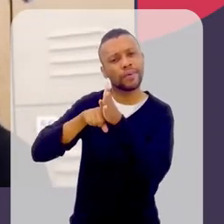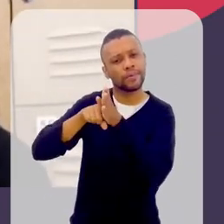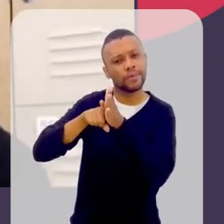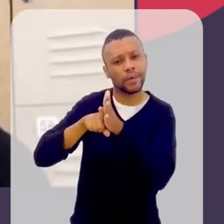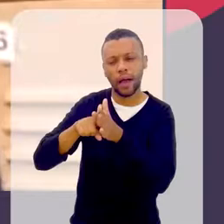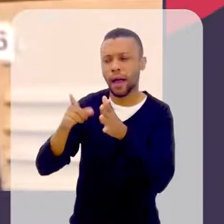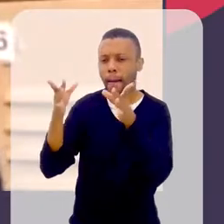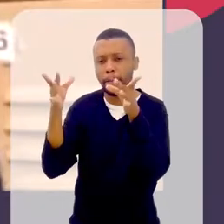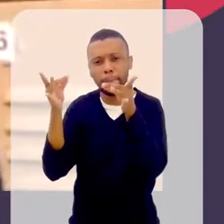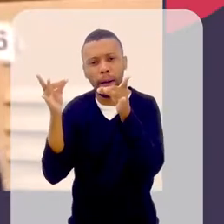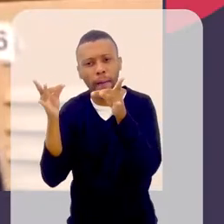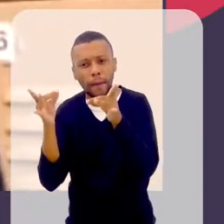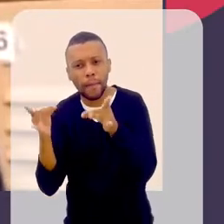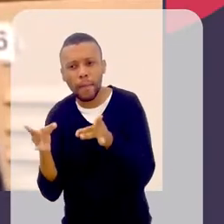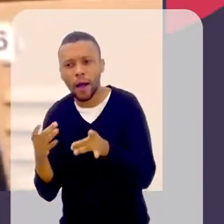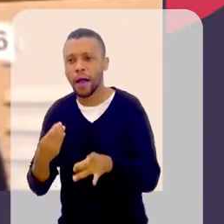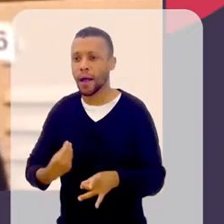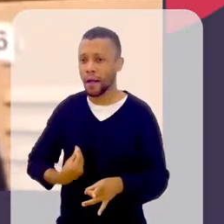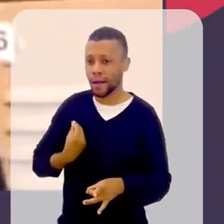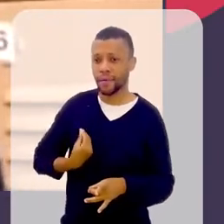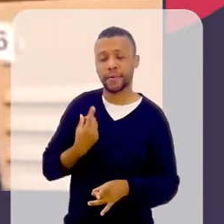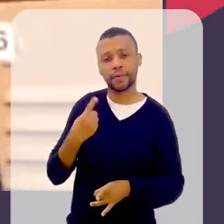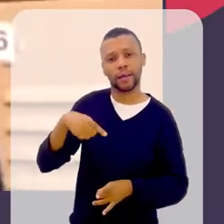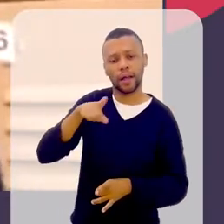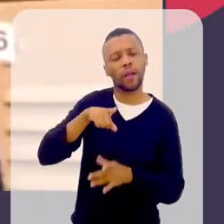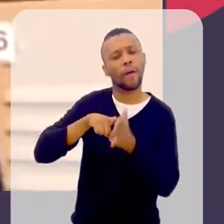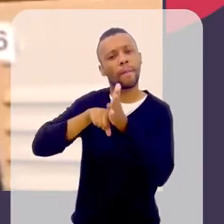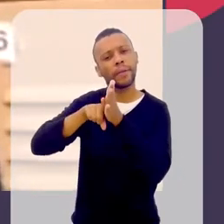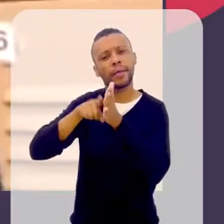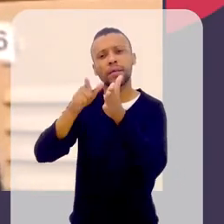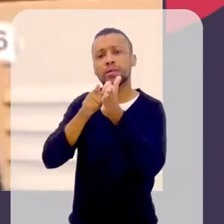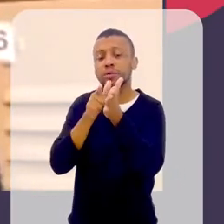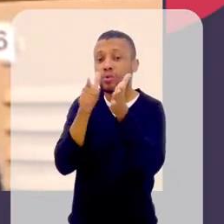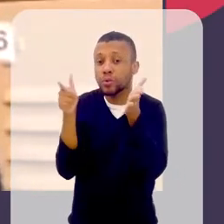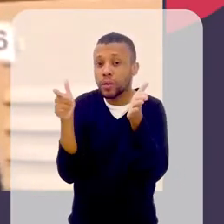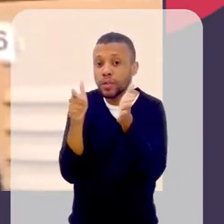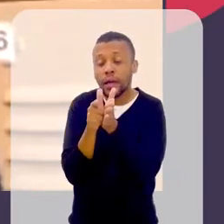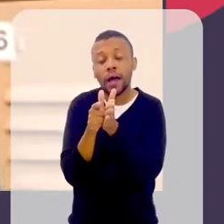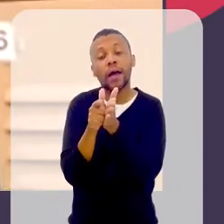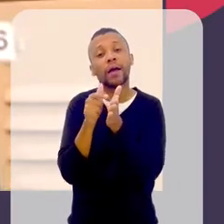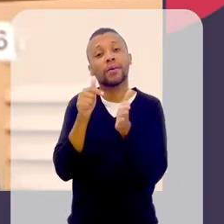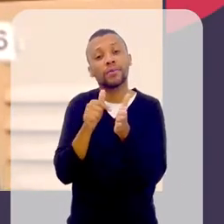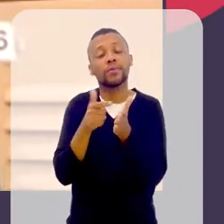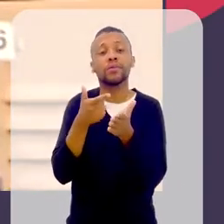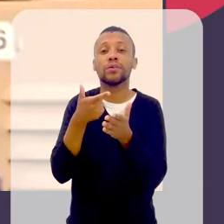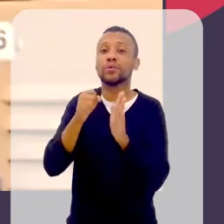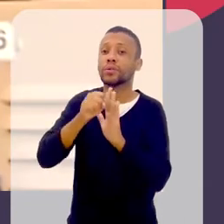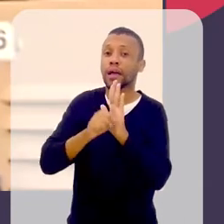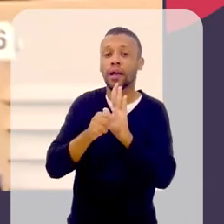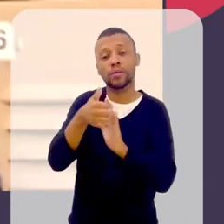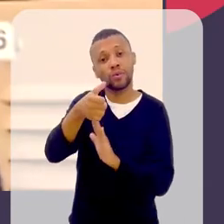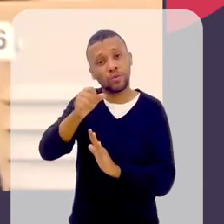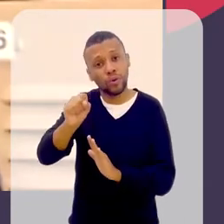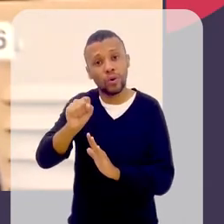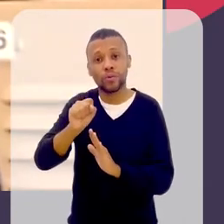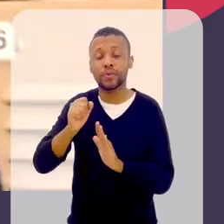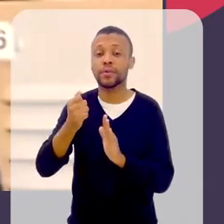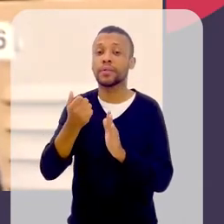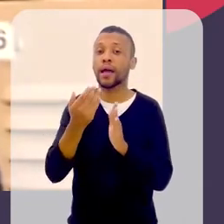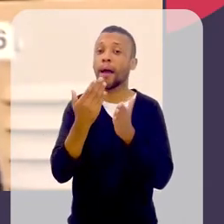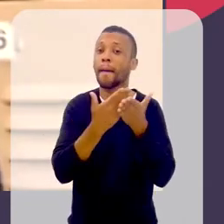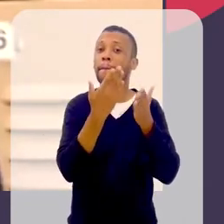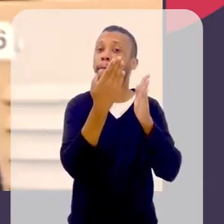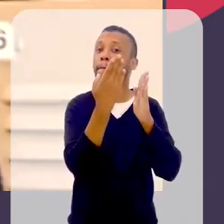investigar a da Anísia, então, eu pesquisei em jornais do século XVIII, na Biblioteca Nacional,